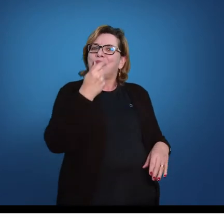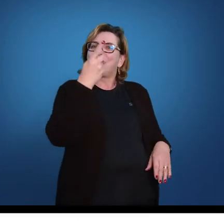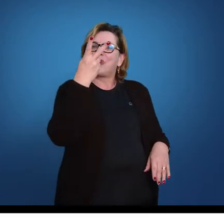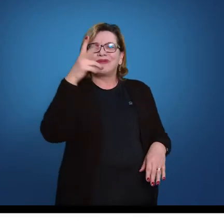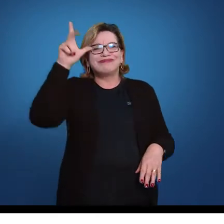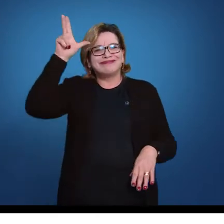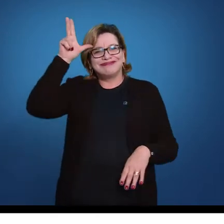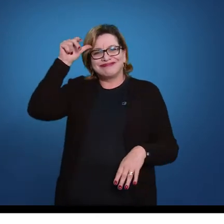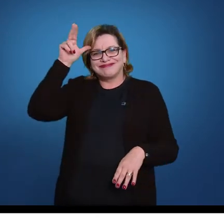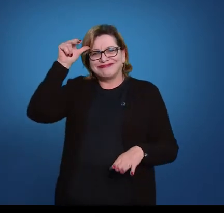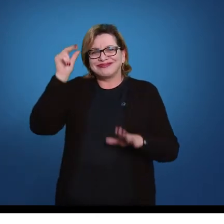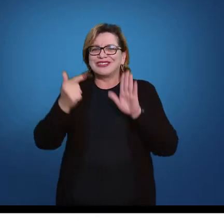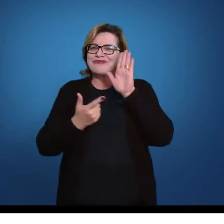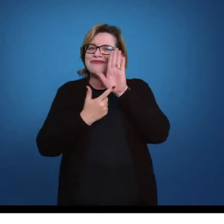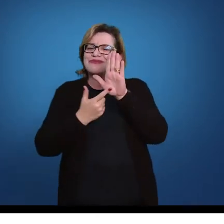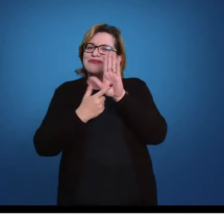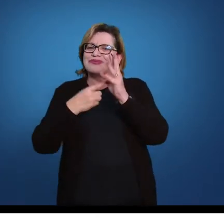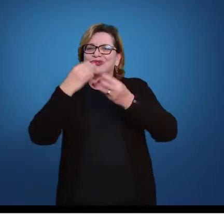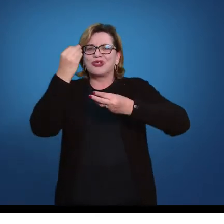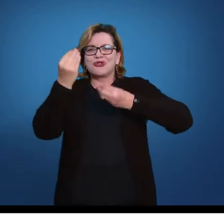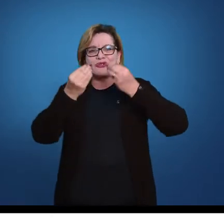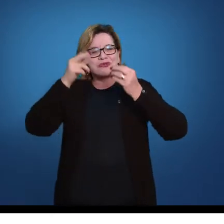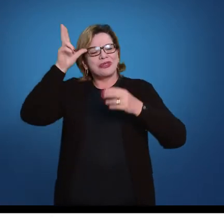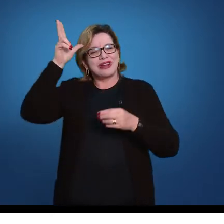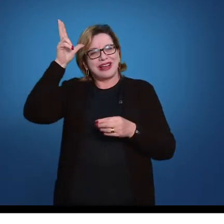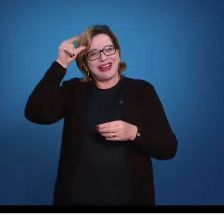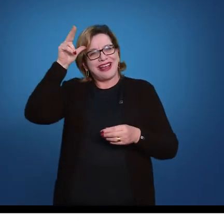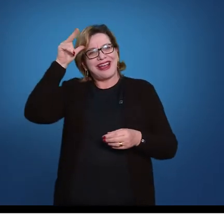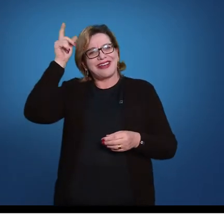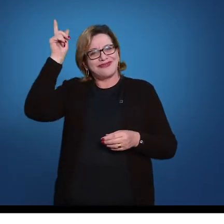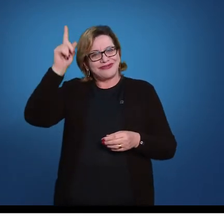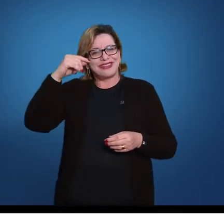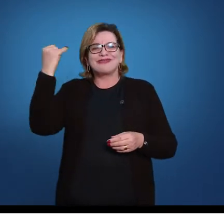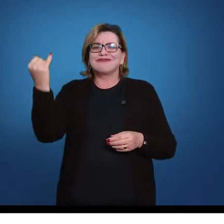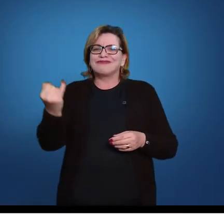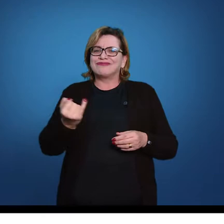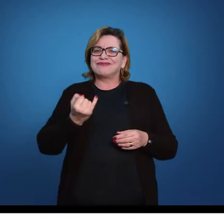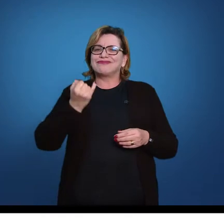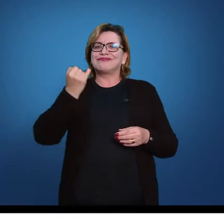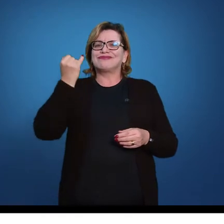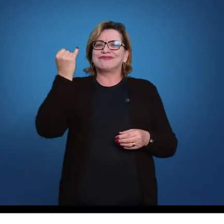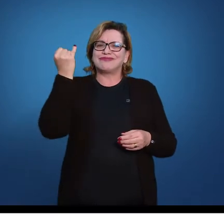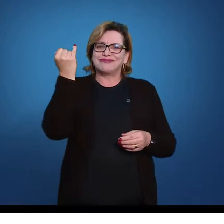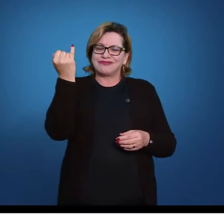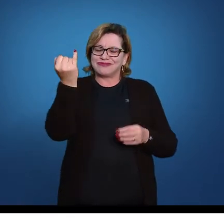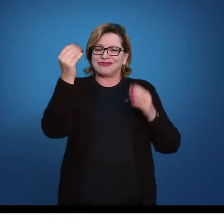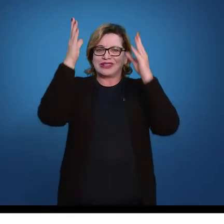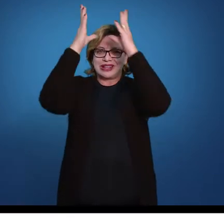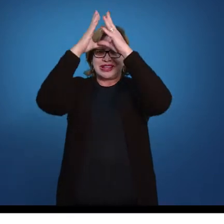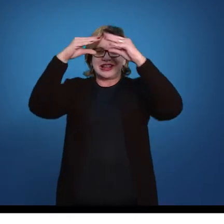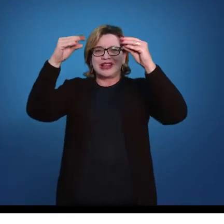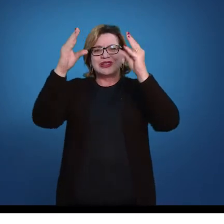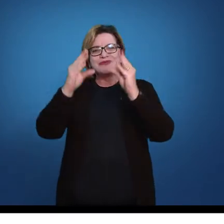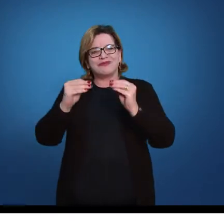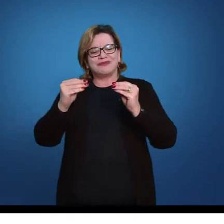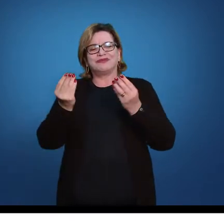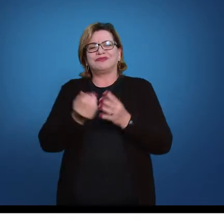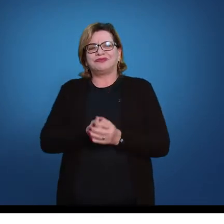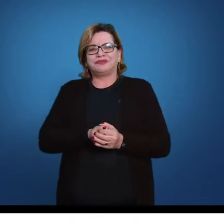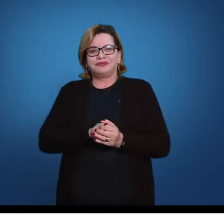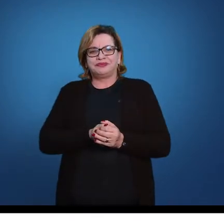mostrando como o cavalo era realmente uma figura importante nesses espetáculos.